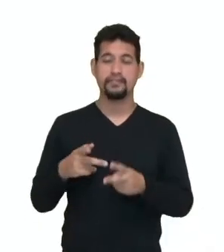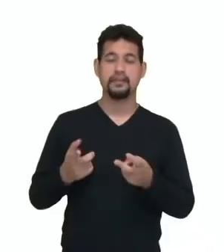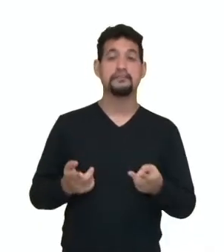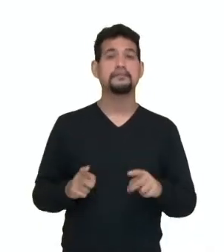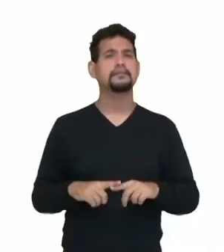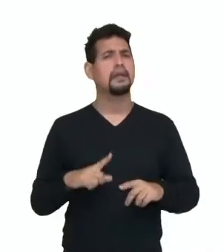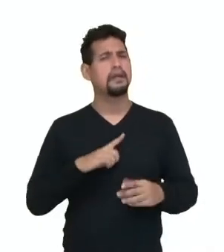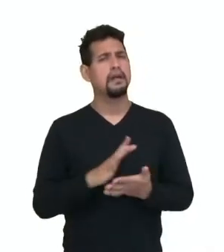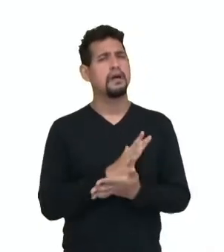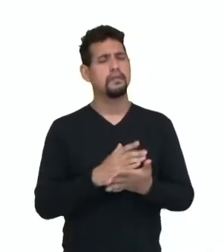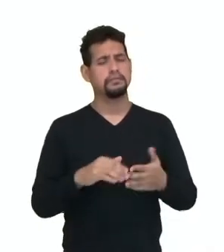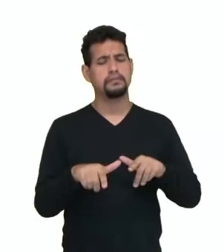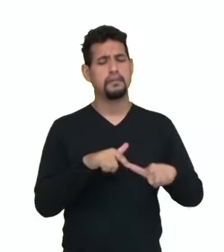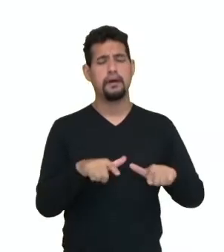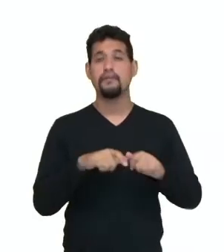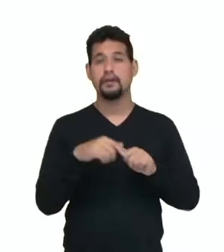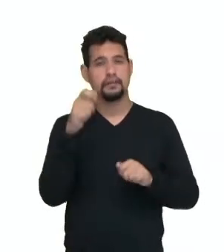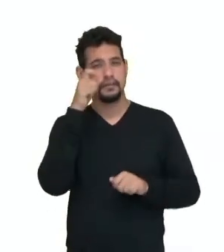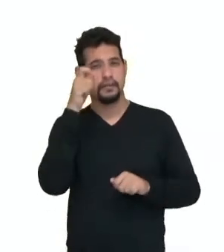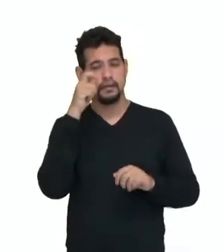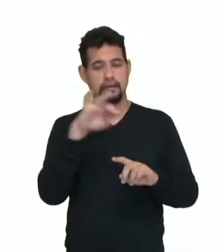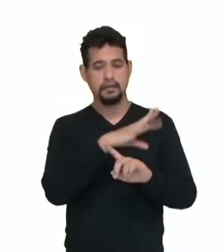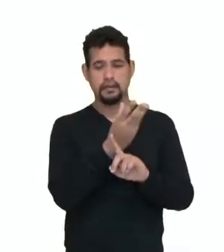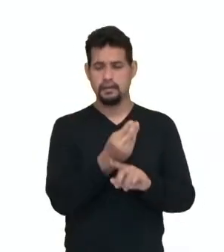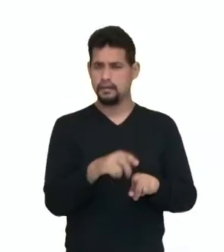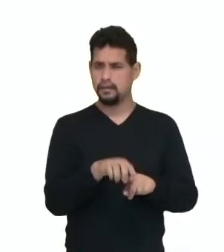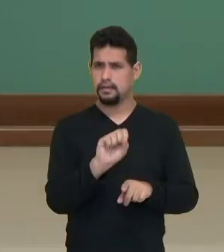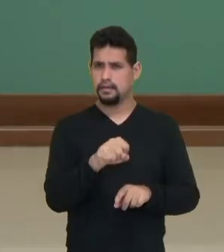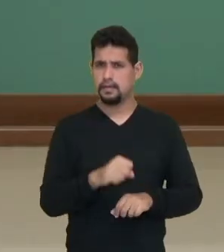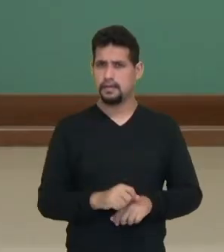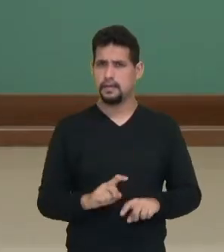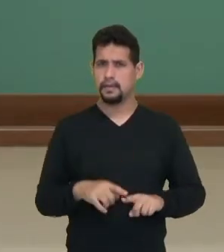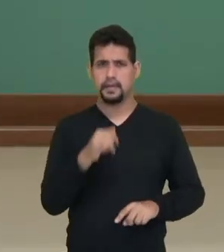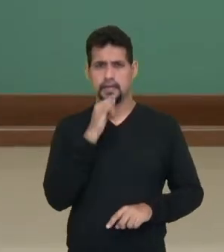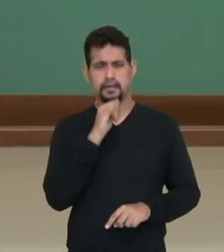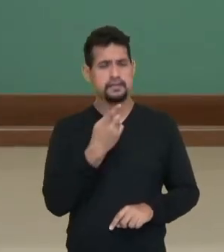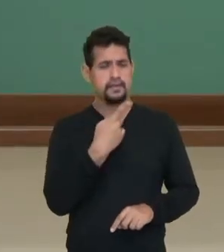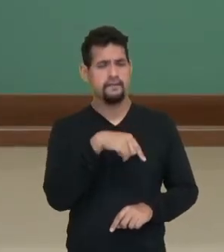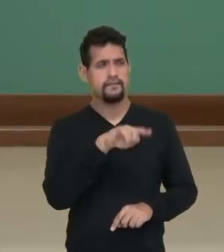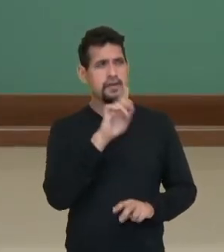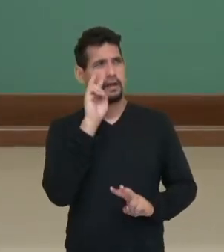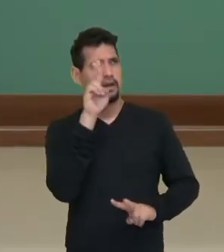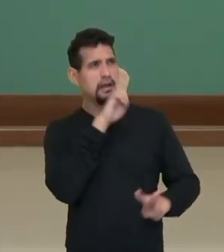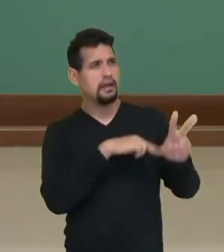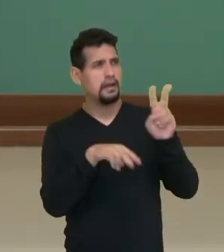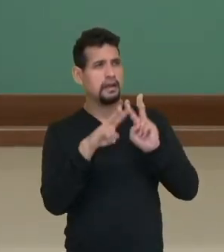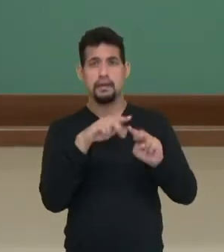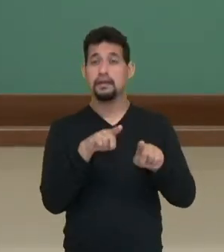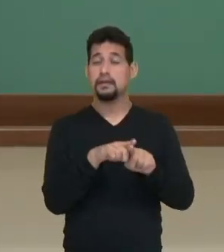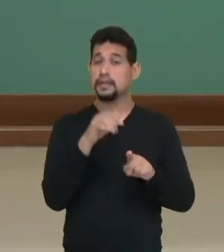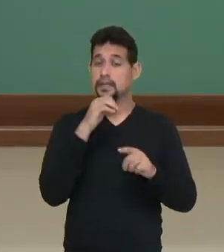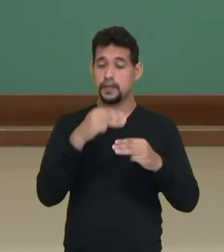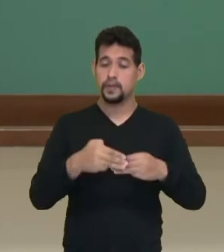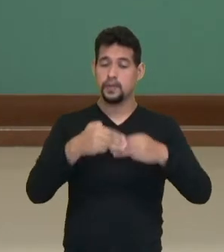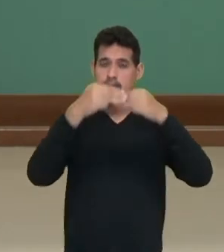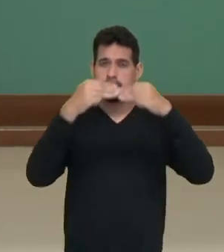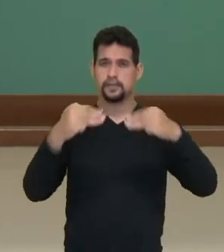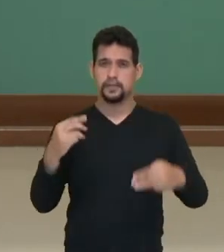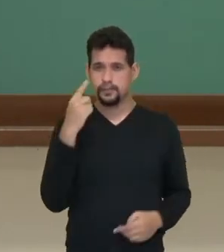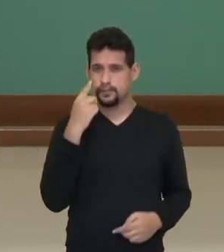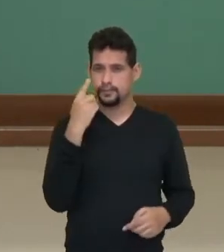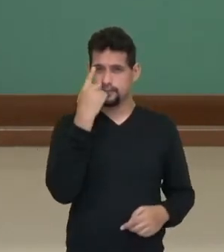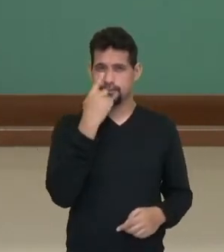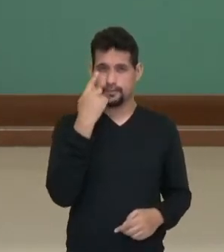trabalhos que são criados com intenção artística. Então, se você for dar uma olhada, por exemplo, no Museu do Olho de Oscar